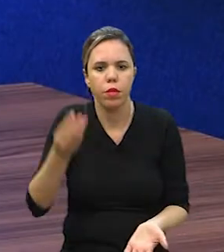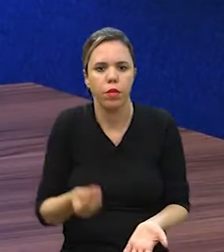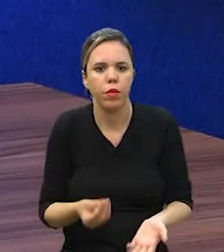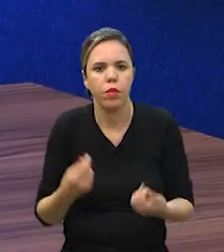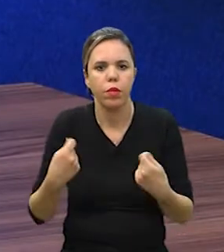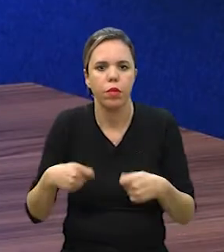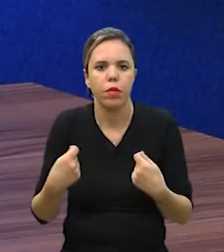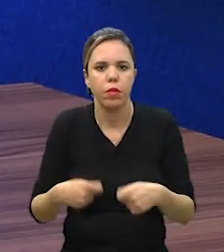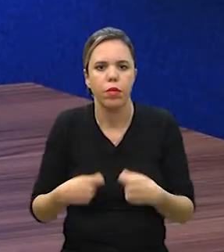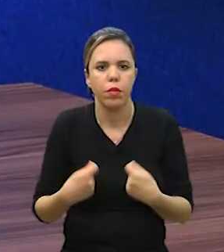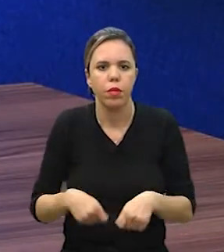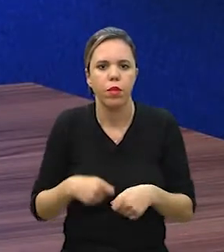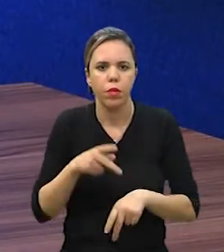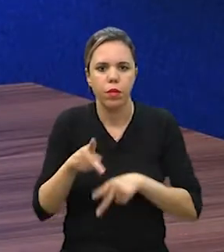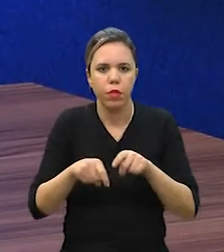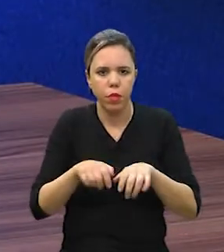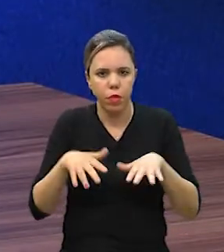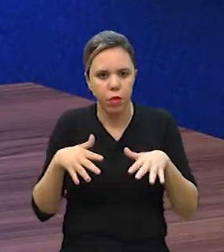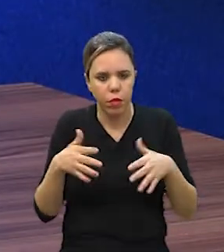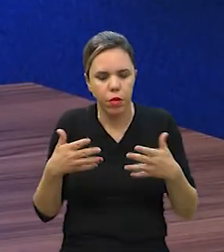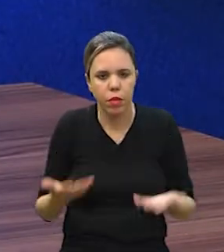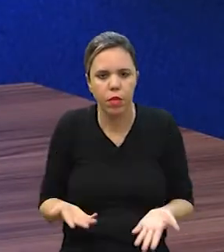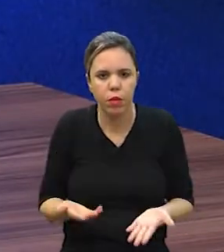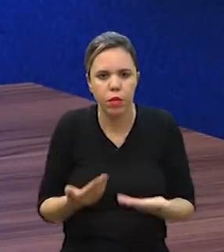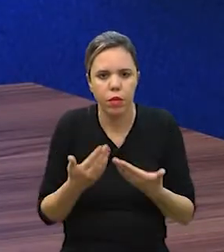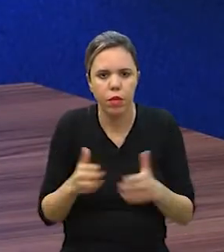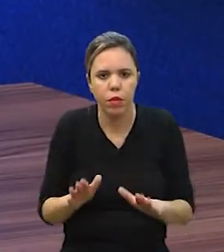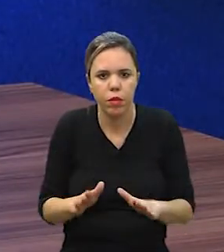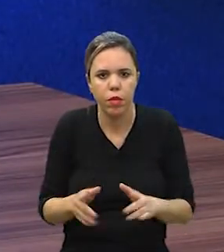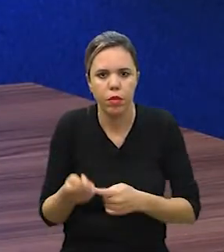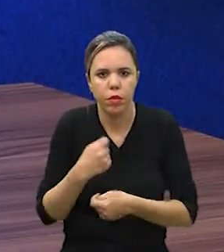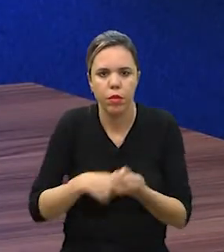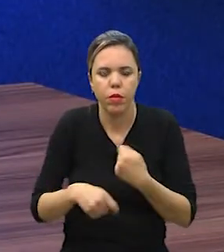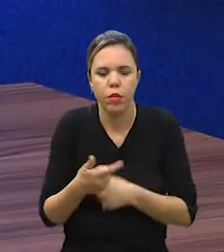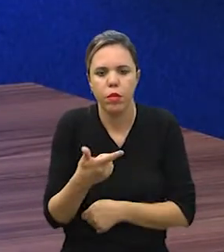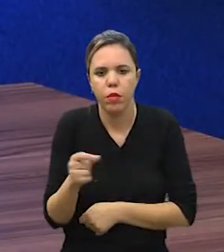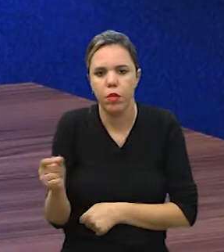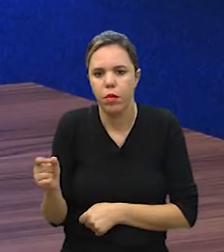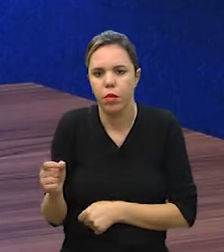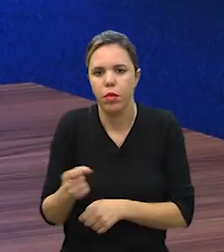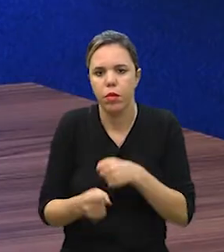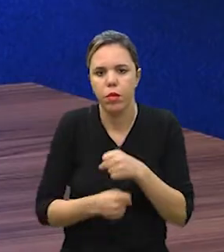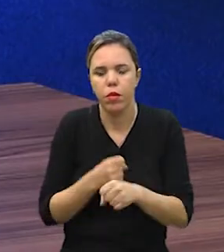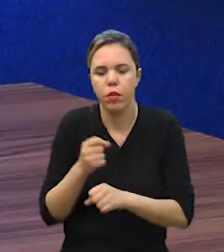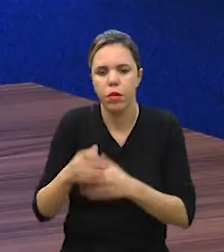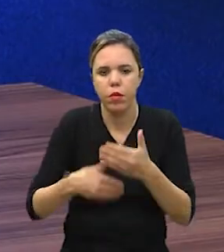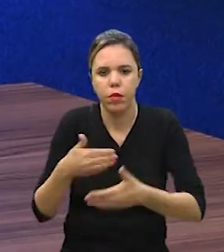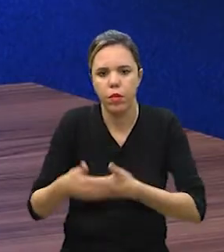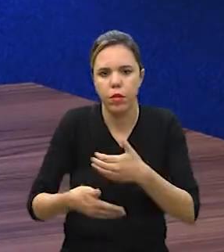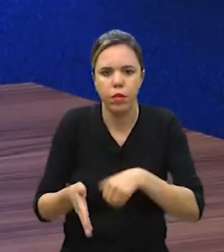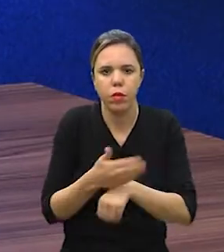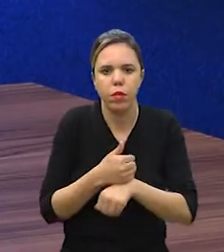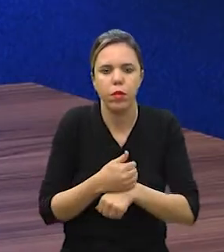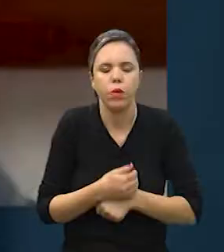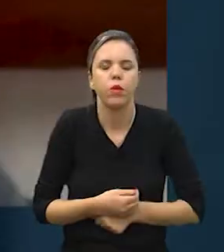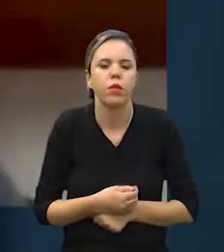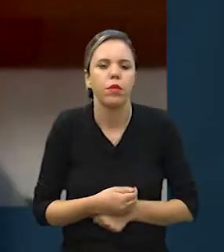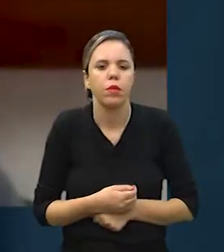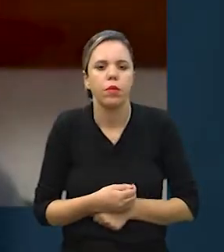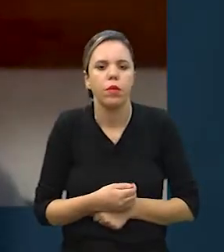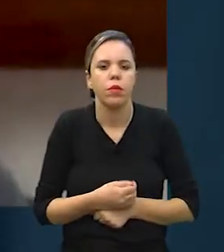entender a necessidade desse público e aí lançar o negócio em 2020. Fala como foi esse processo anterior.